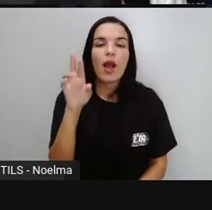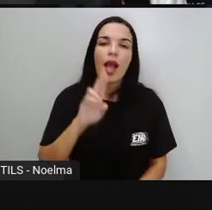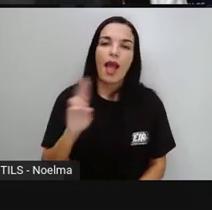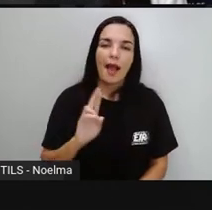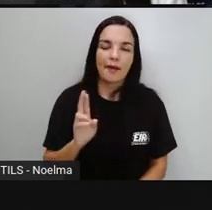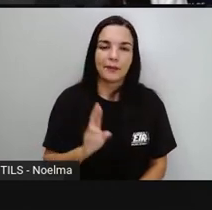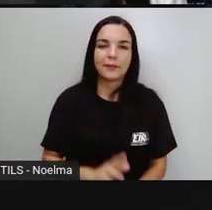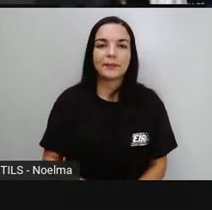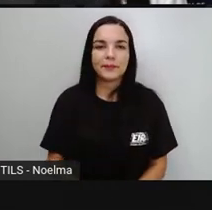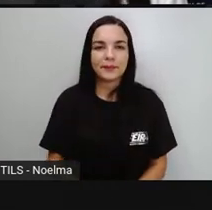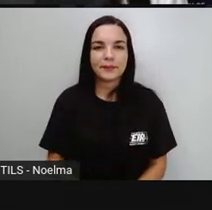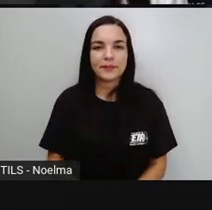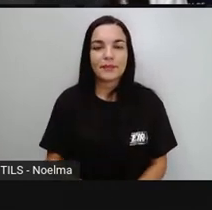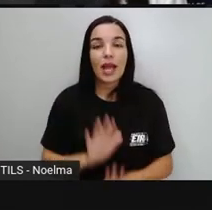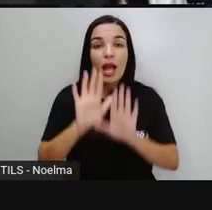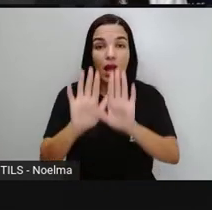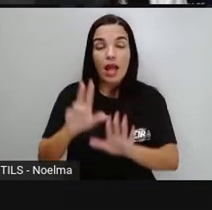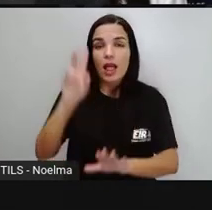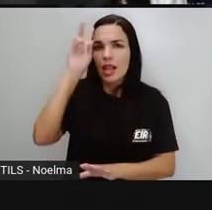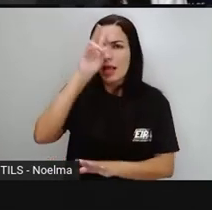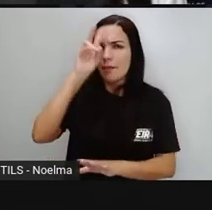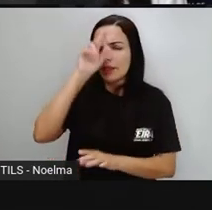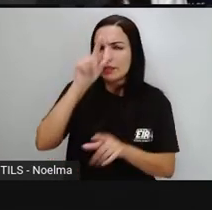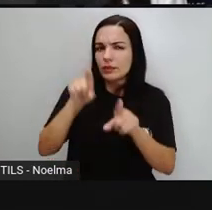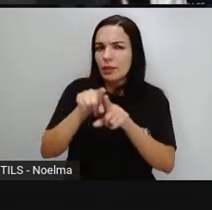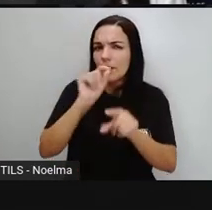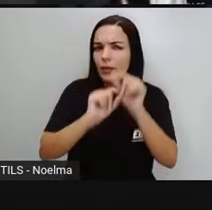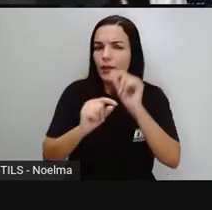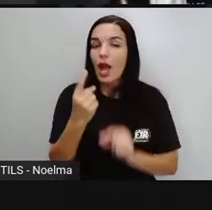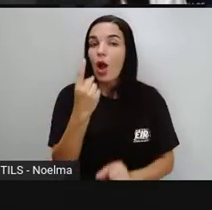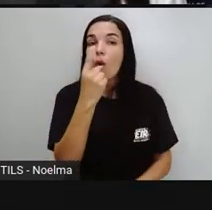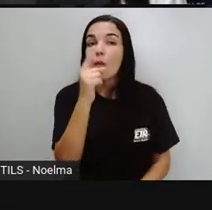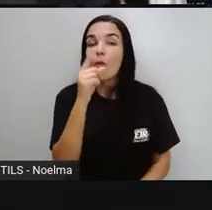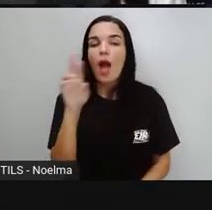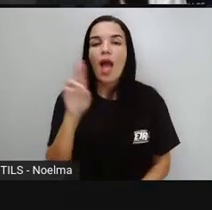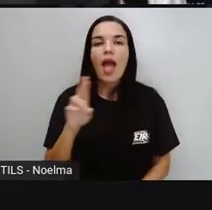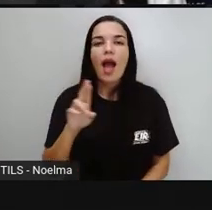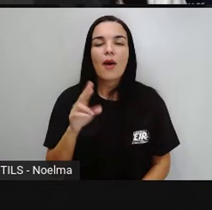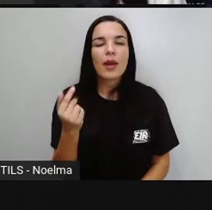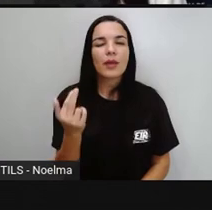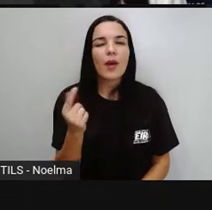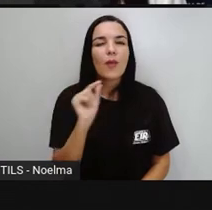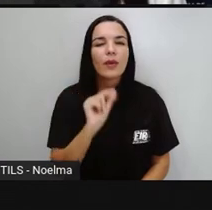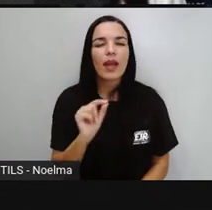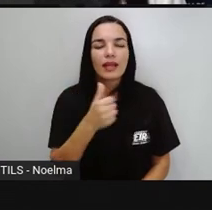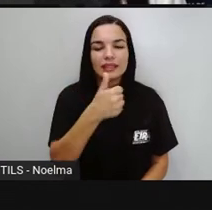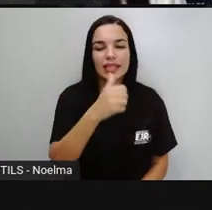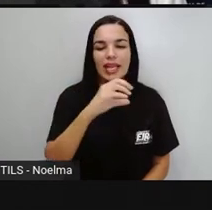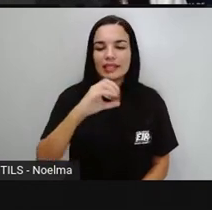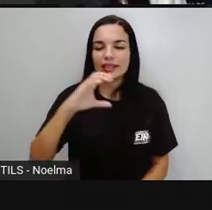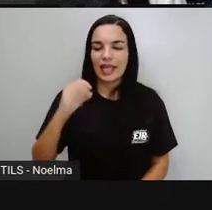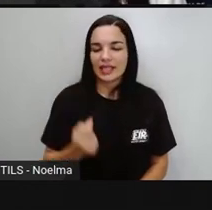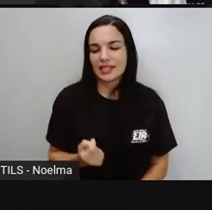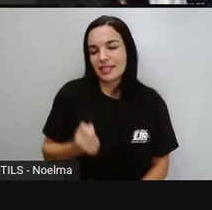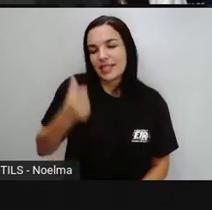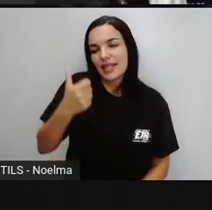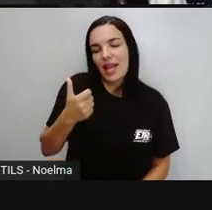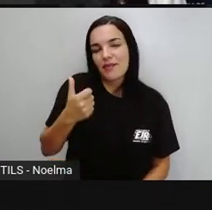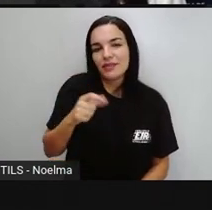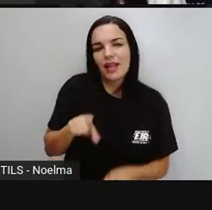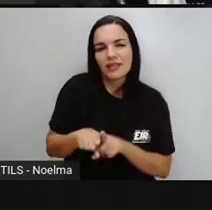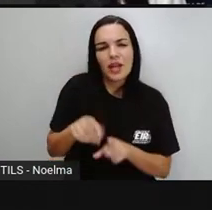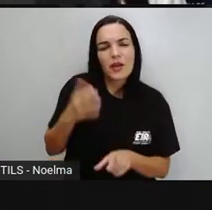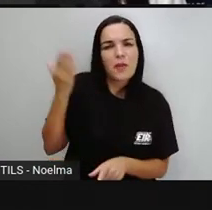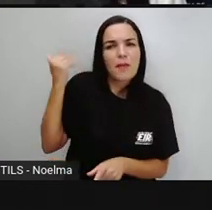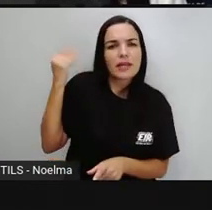1 real Lembrando aí Que 1 real É que vale A 100 centavos E tinha moedinha De 1 centavo